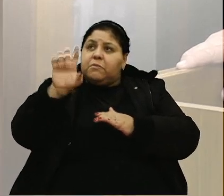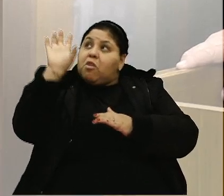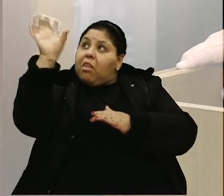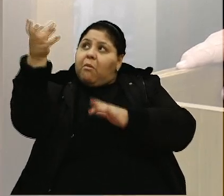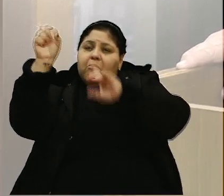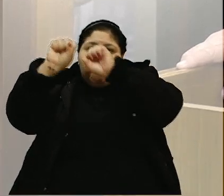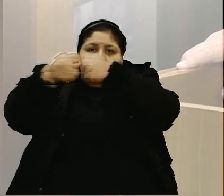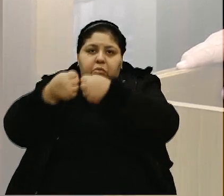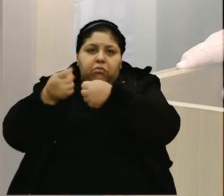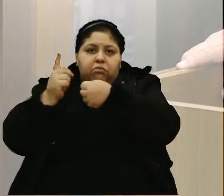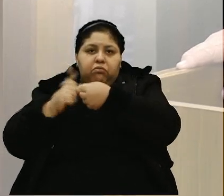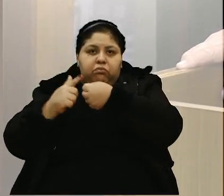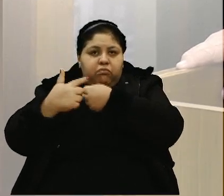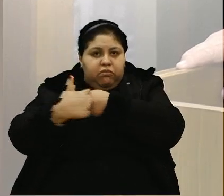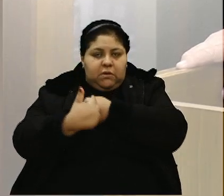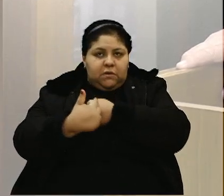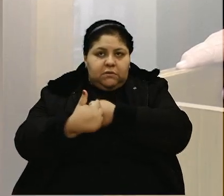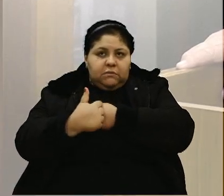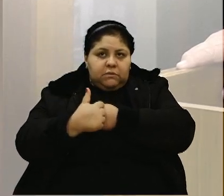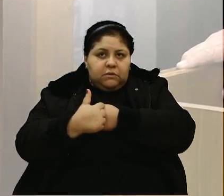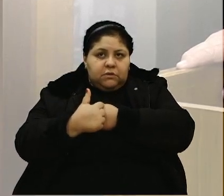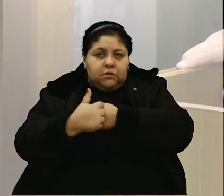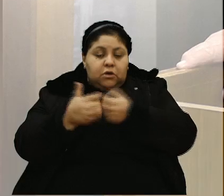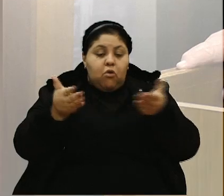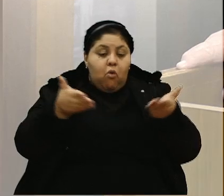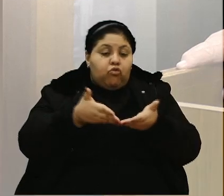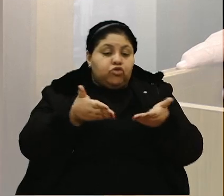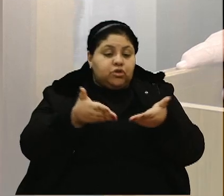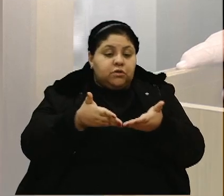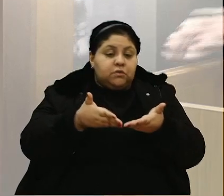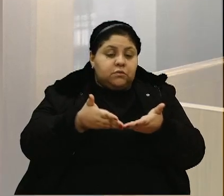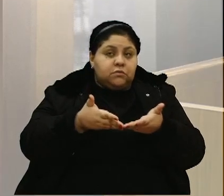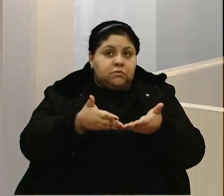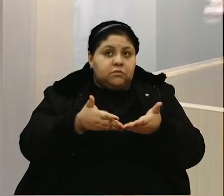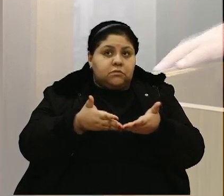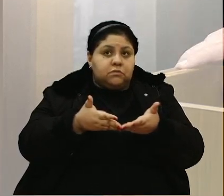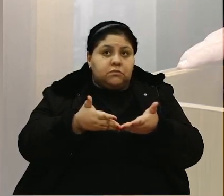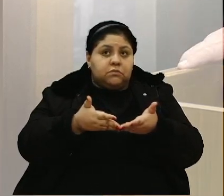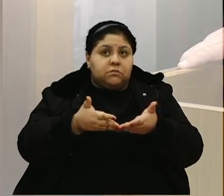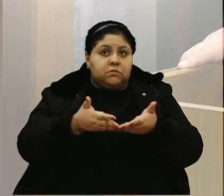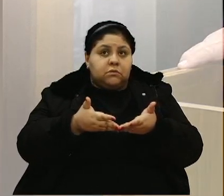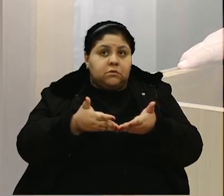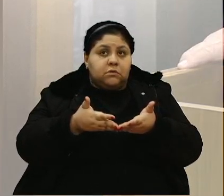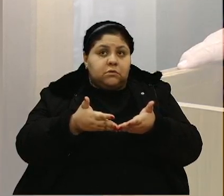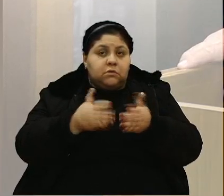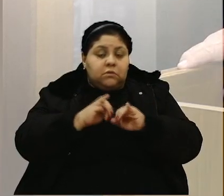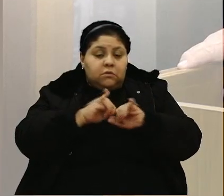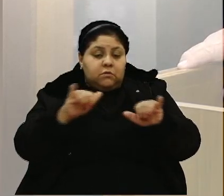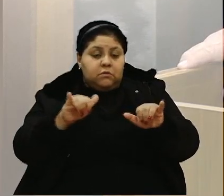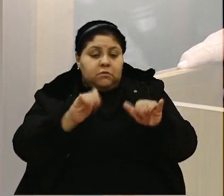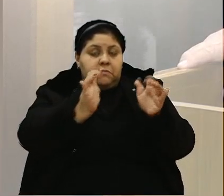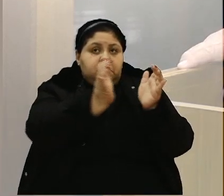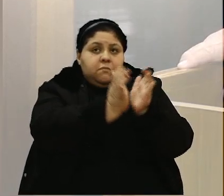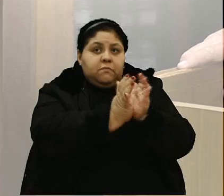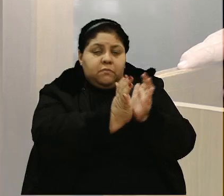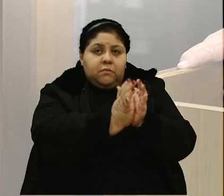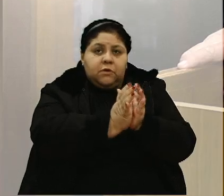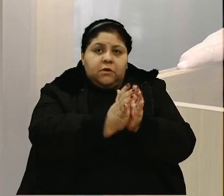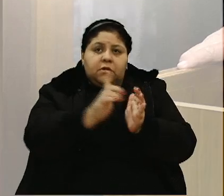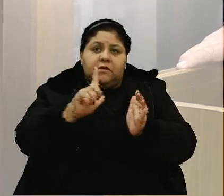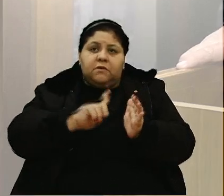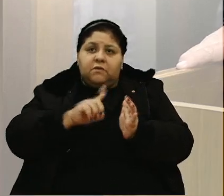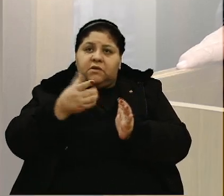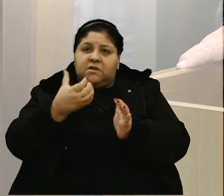cidade. 4 mil lâmpadas. Hoje, dito por um colega, tava aqui falando com ele, tem